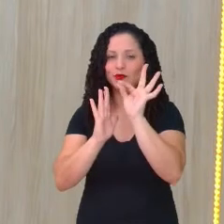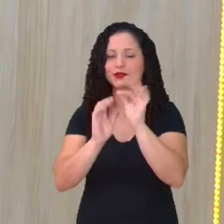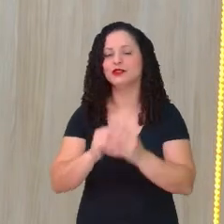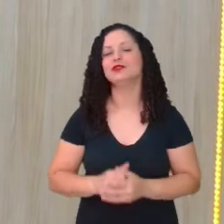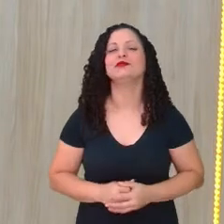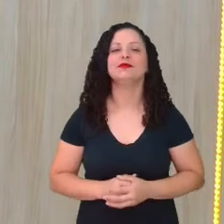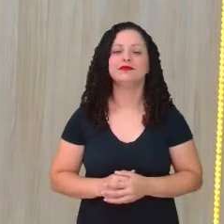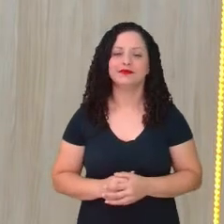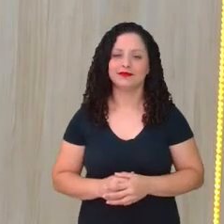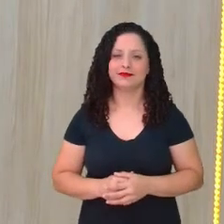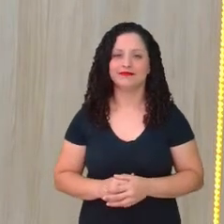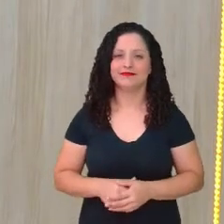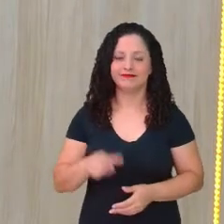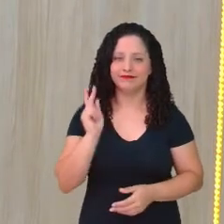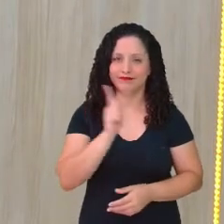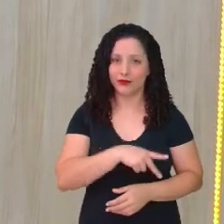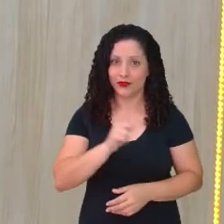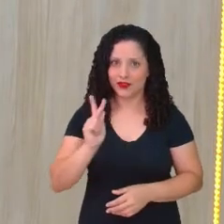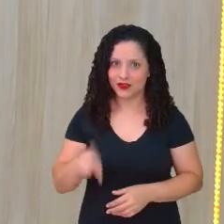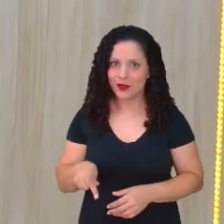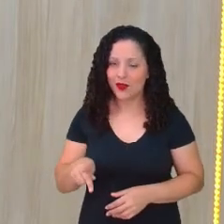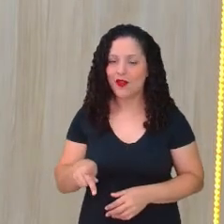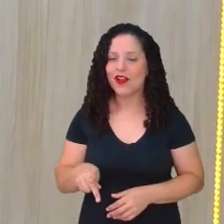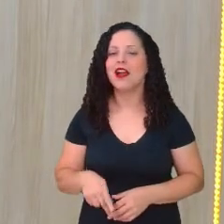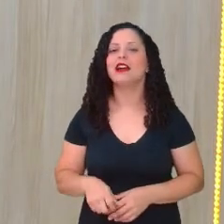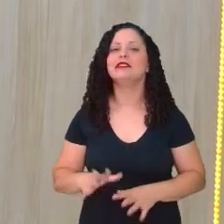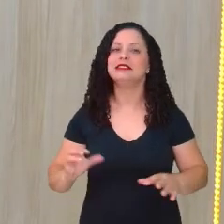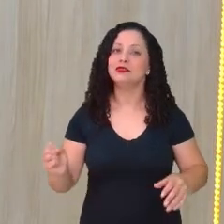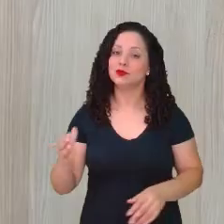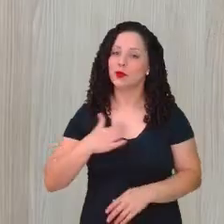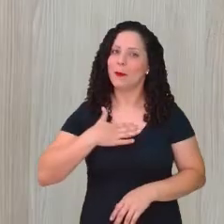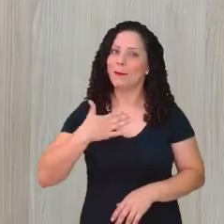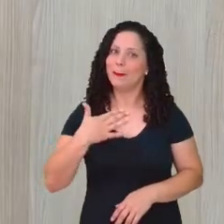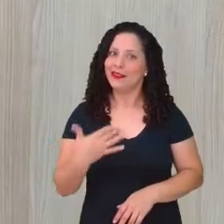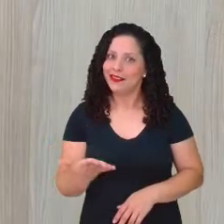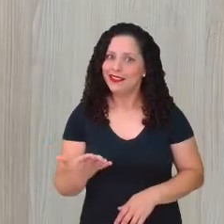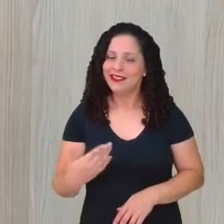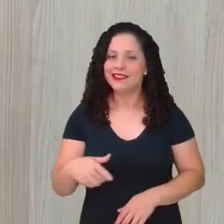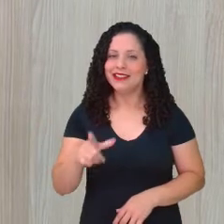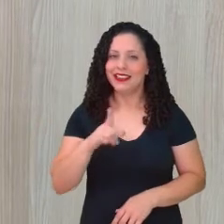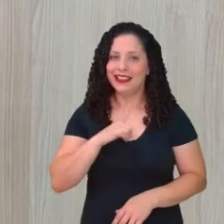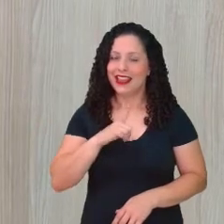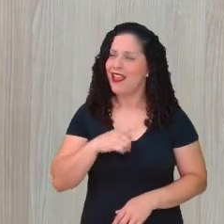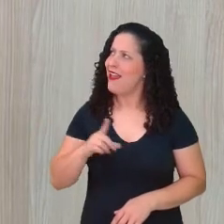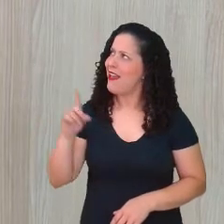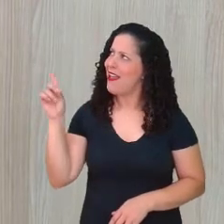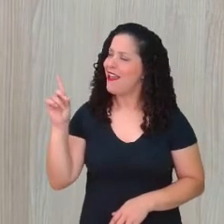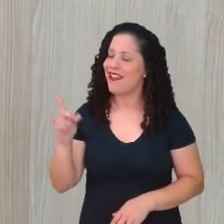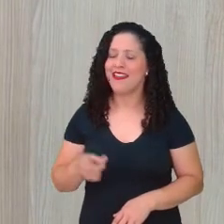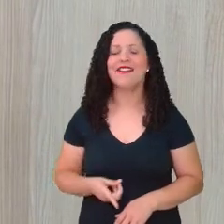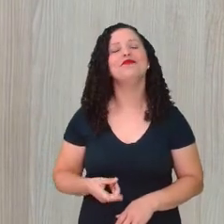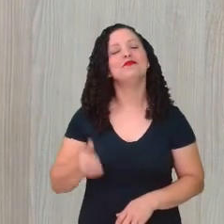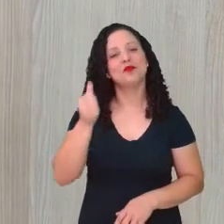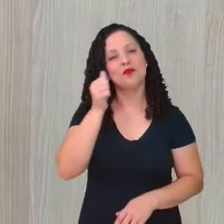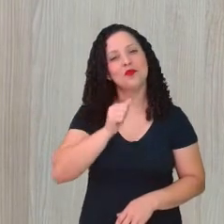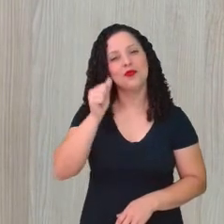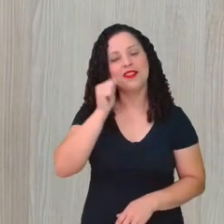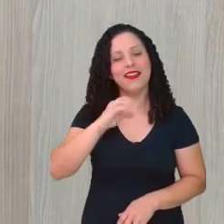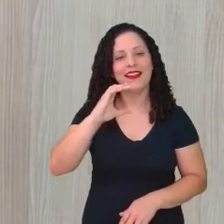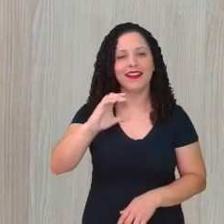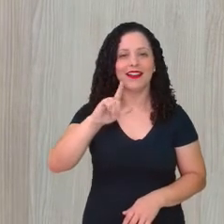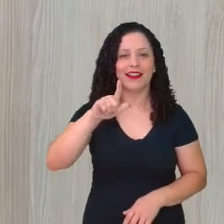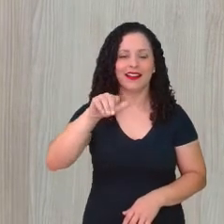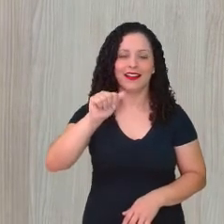Eu gosto, particularmente gosto demais. Que surpresa incrível ter Clarice na sua aula. Não é maravilhoso? Adoro,